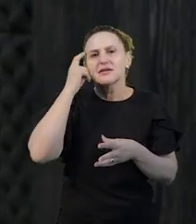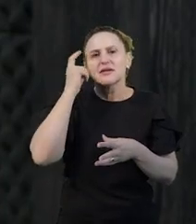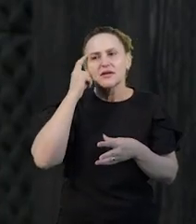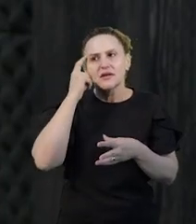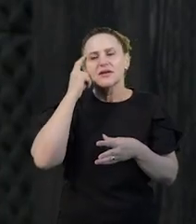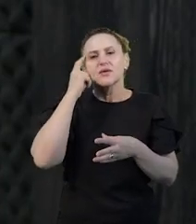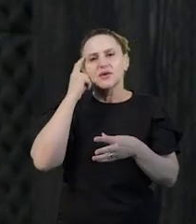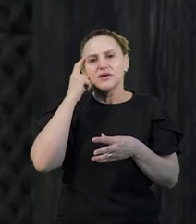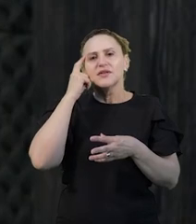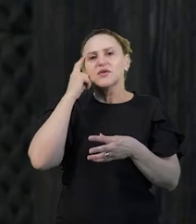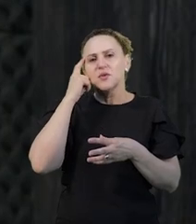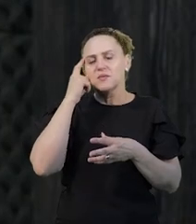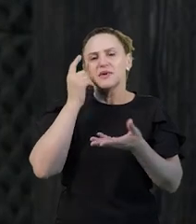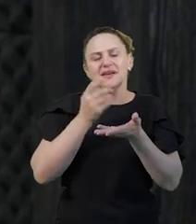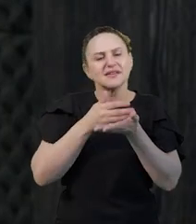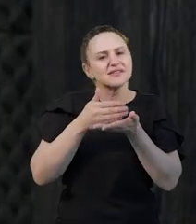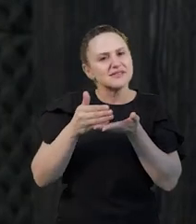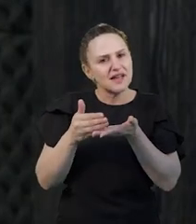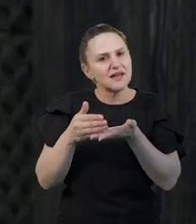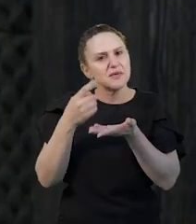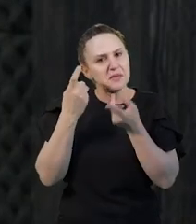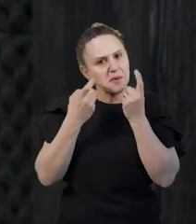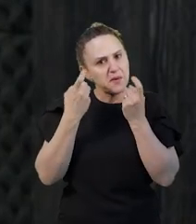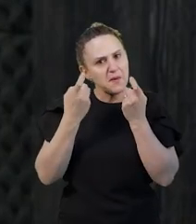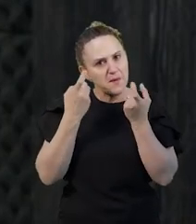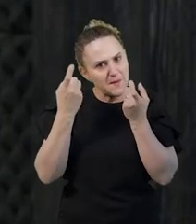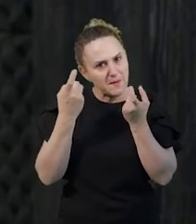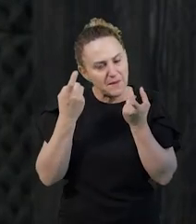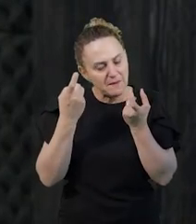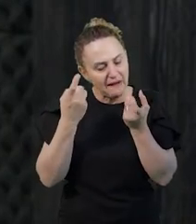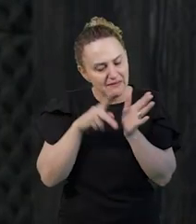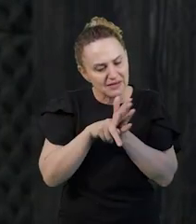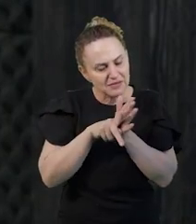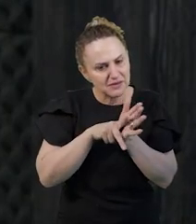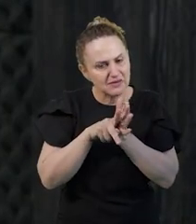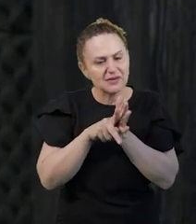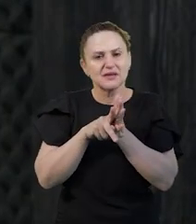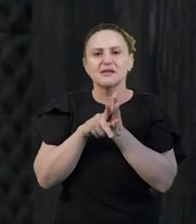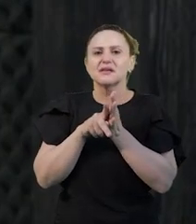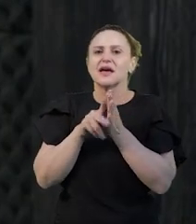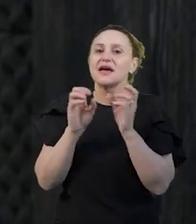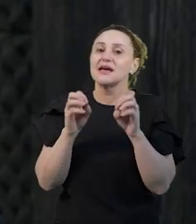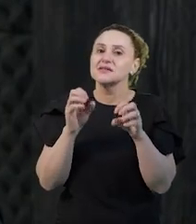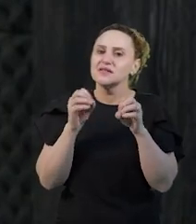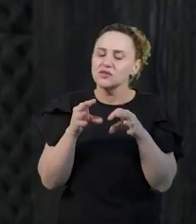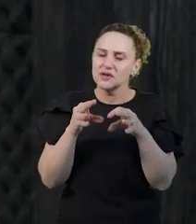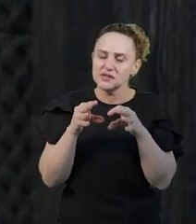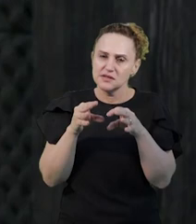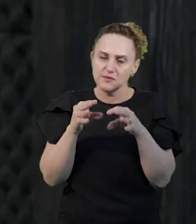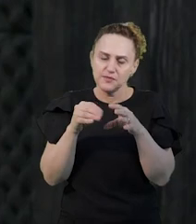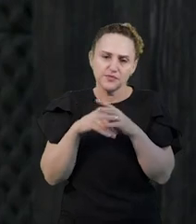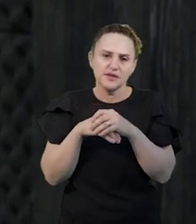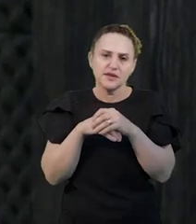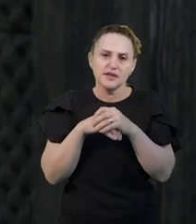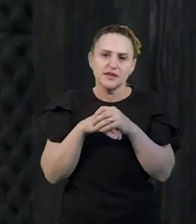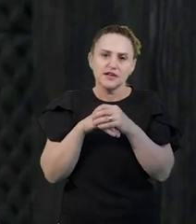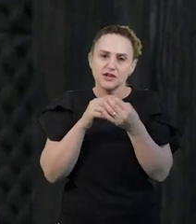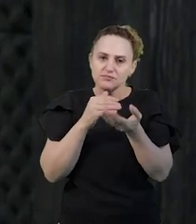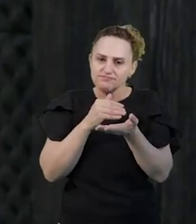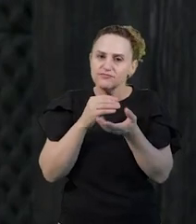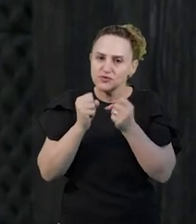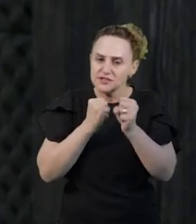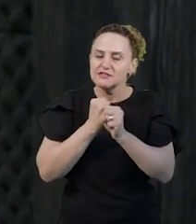a merecer um espaço especial nas minhas coisas, nas minhas pesquisas, a educação nos anos